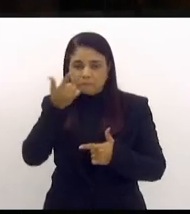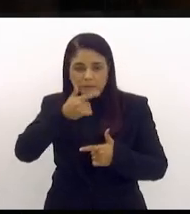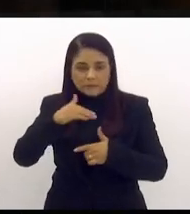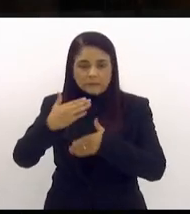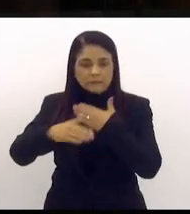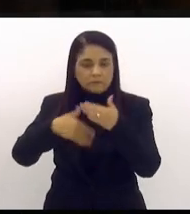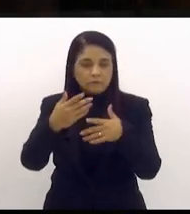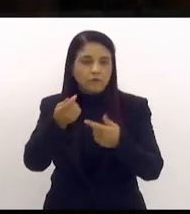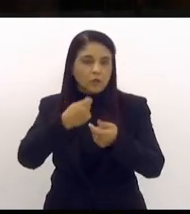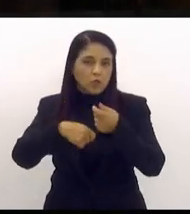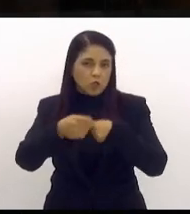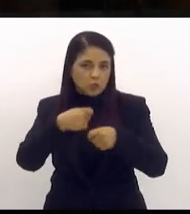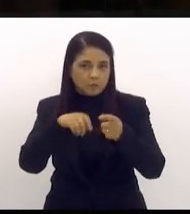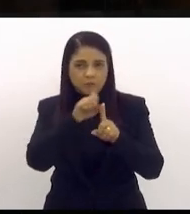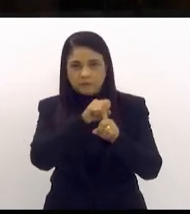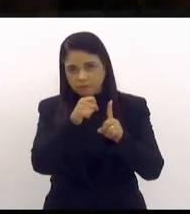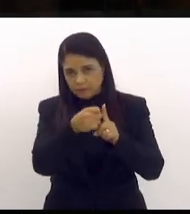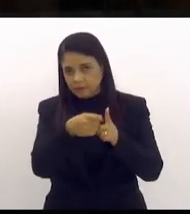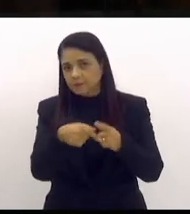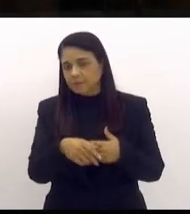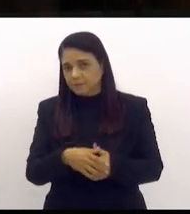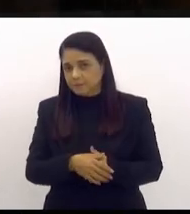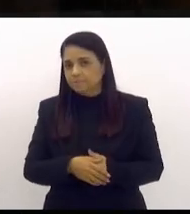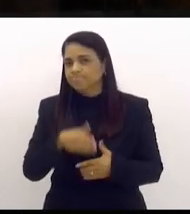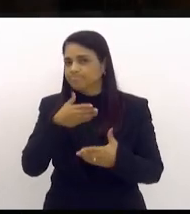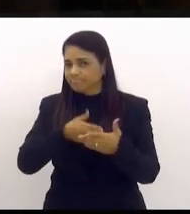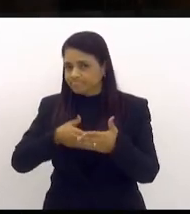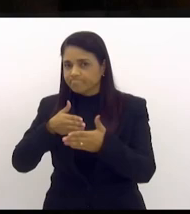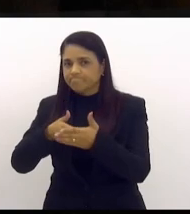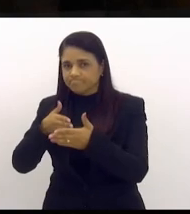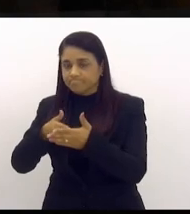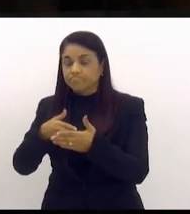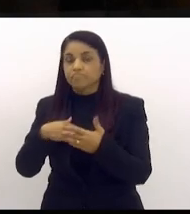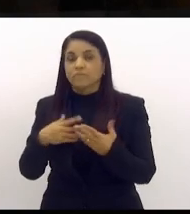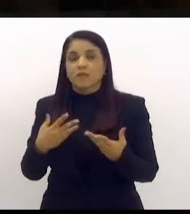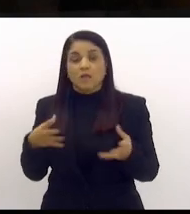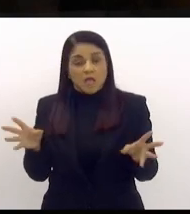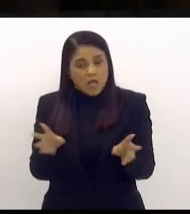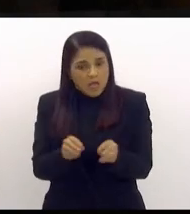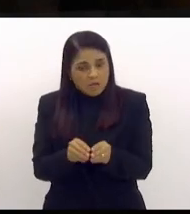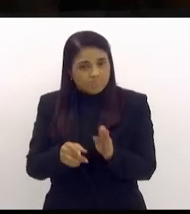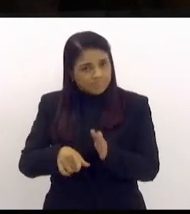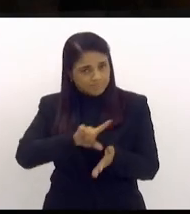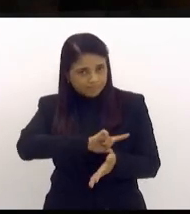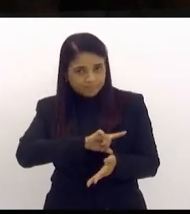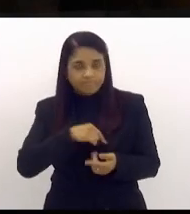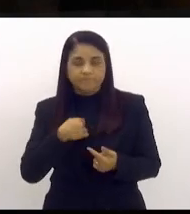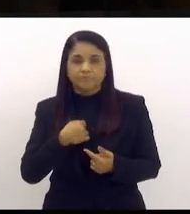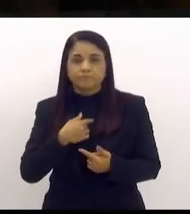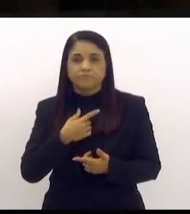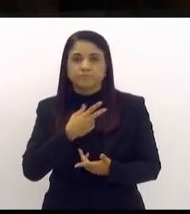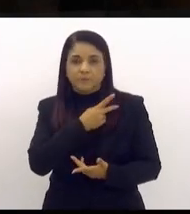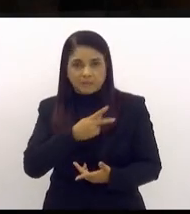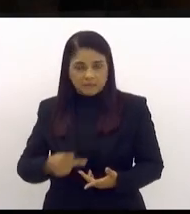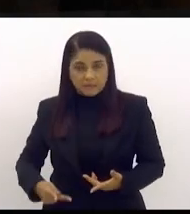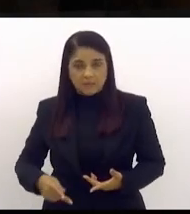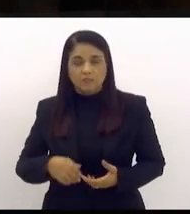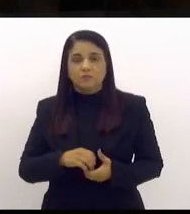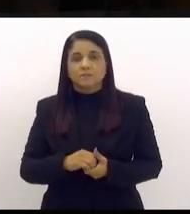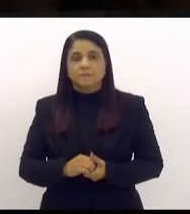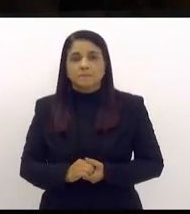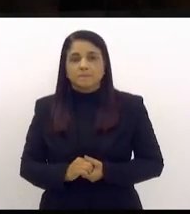econômico e social. E queria, antes de acabar, senhor presidente, senhora presidente,